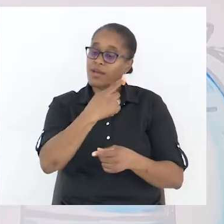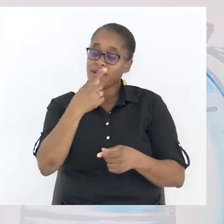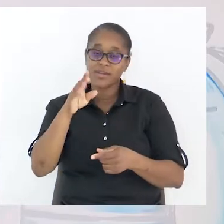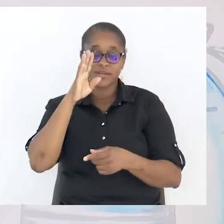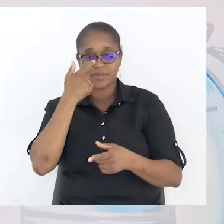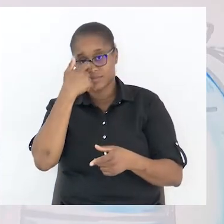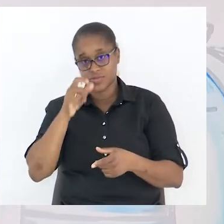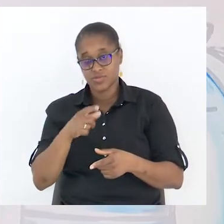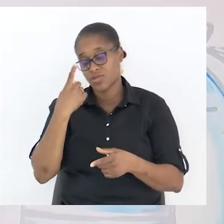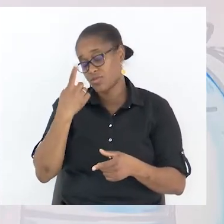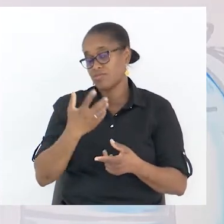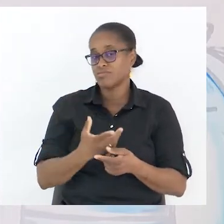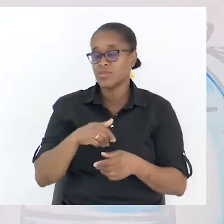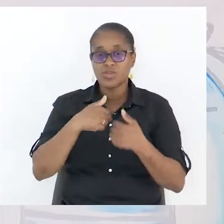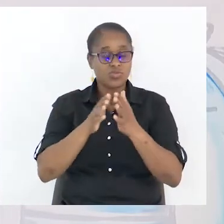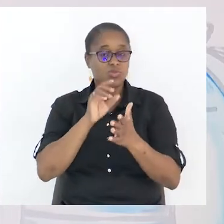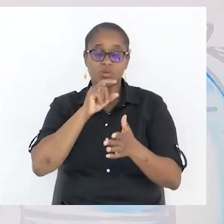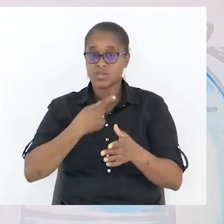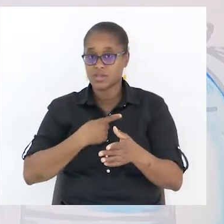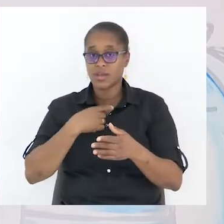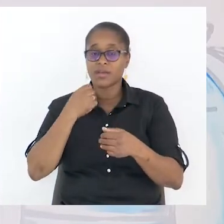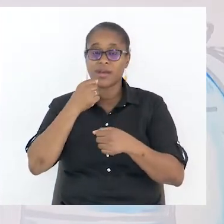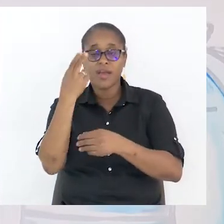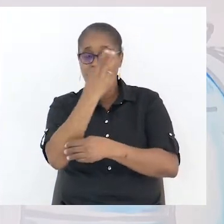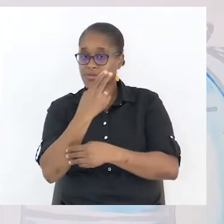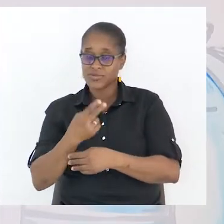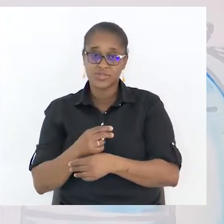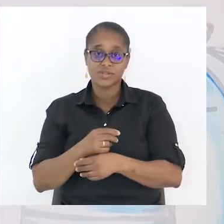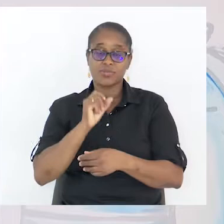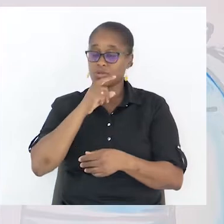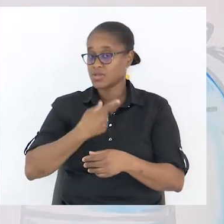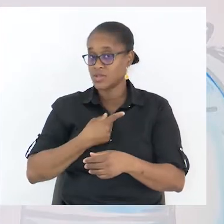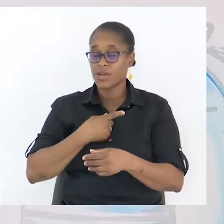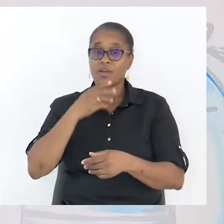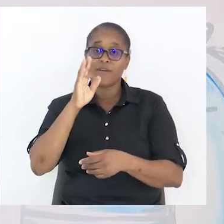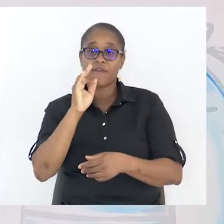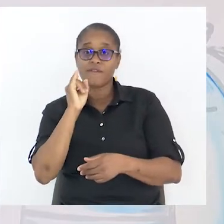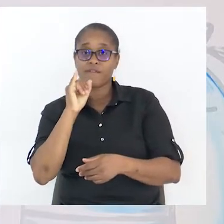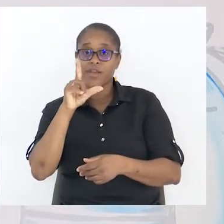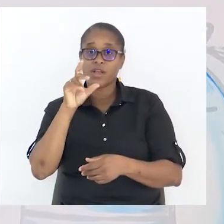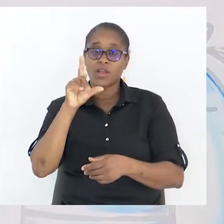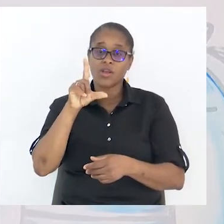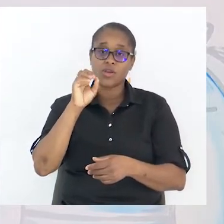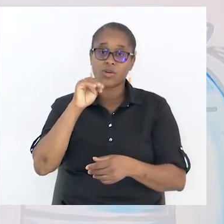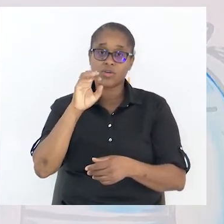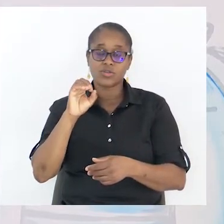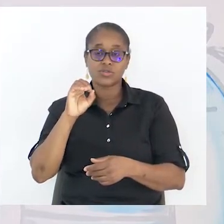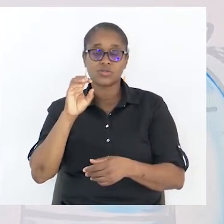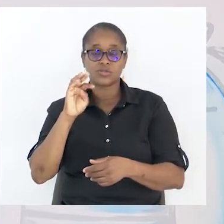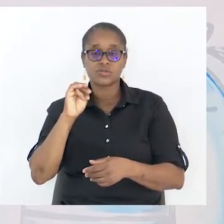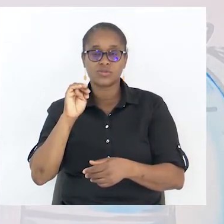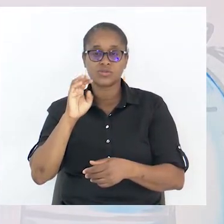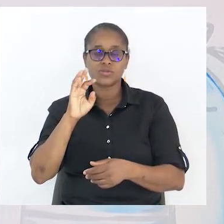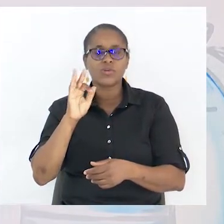filósofos. Nem todos podem fazer aquilo que pode ser a sua linha de inteligência. Mas, se cada um se esforçar